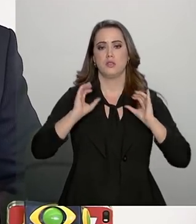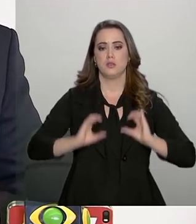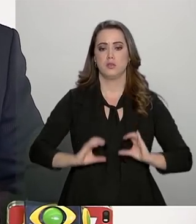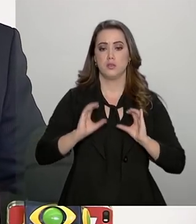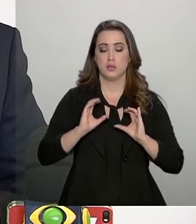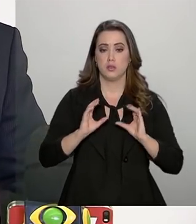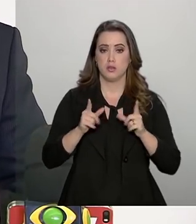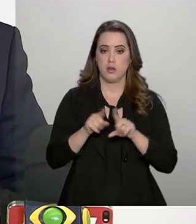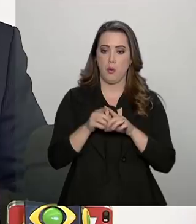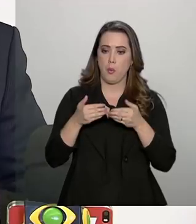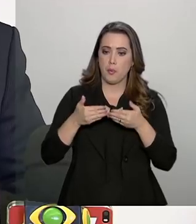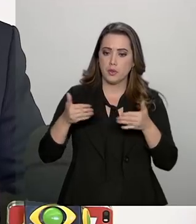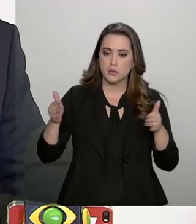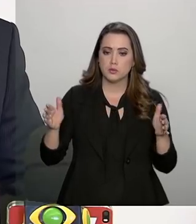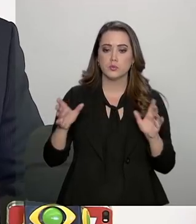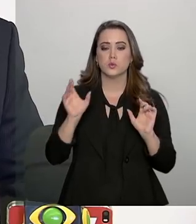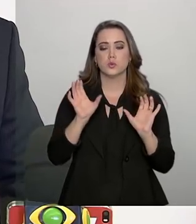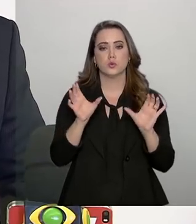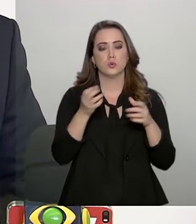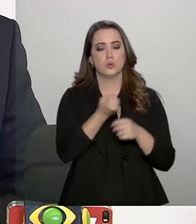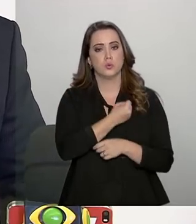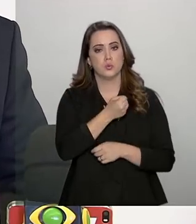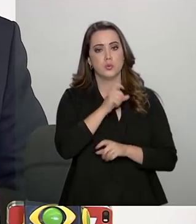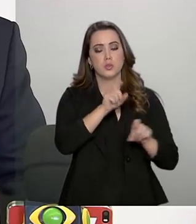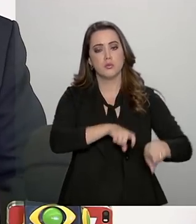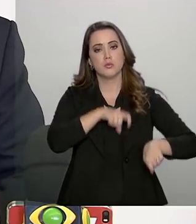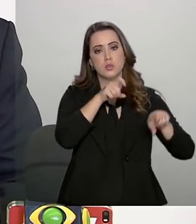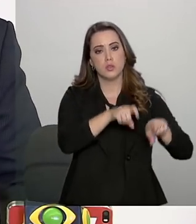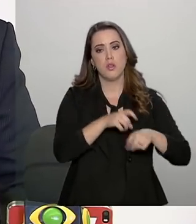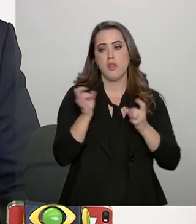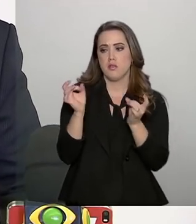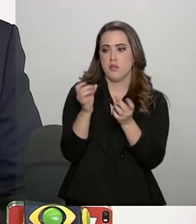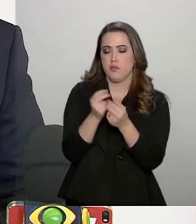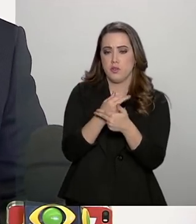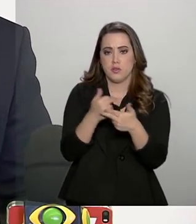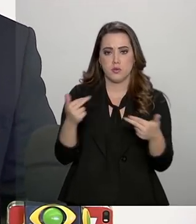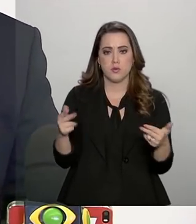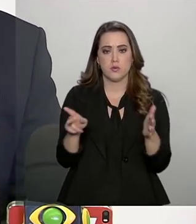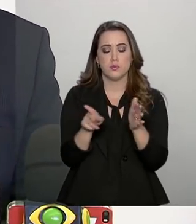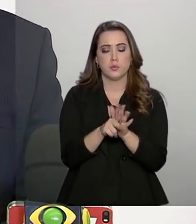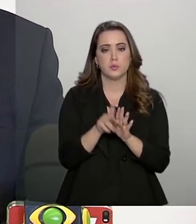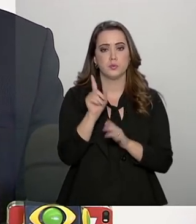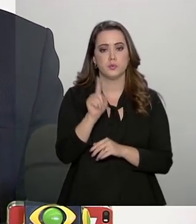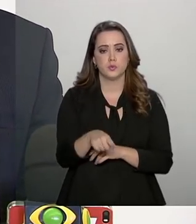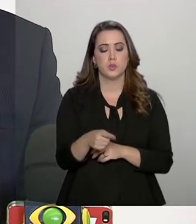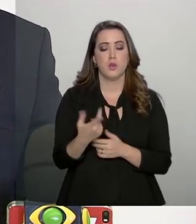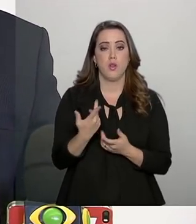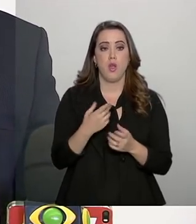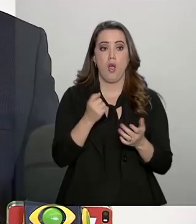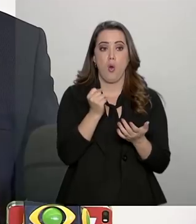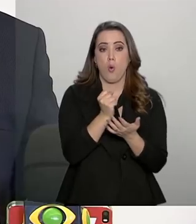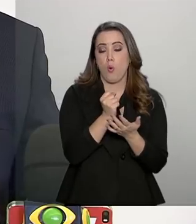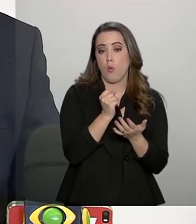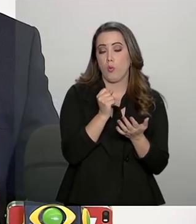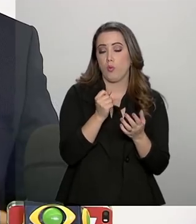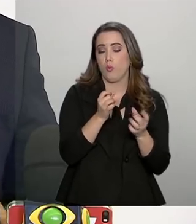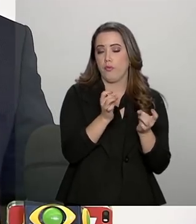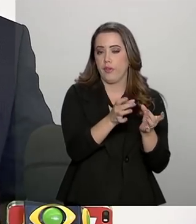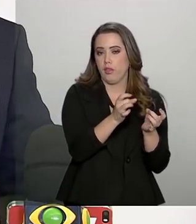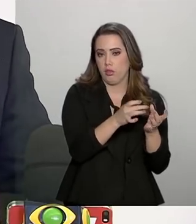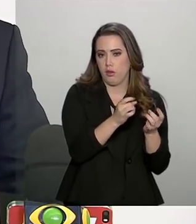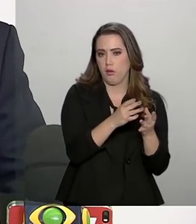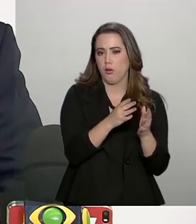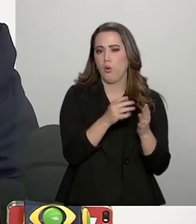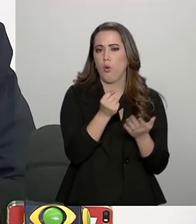o número de agricultores familiares que vendem seus produtos ao programa de aquisição de alimentos.